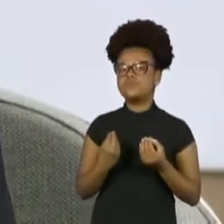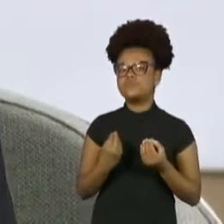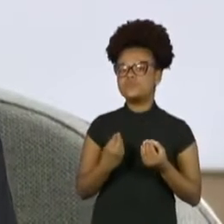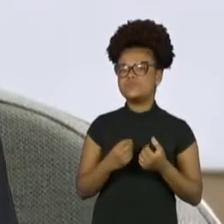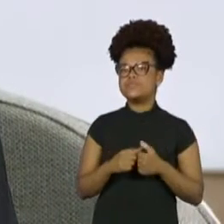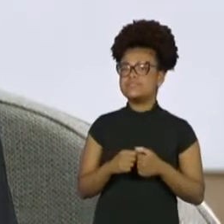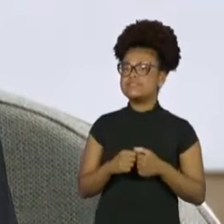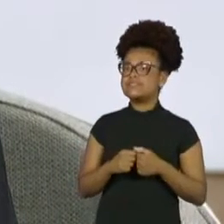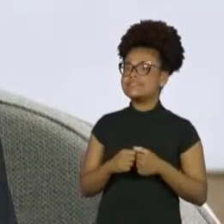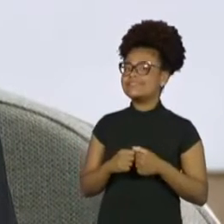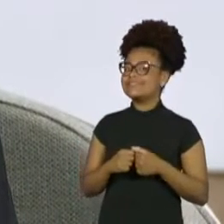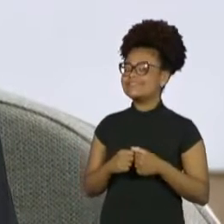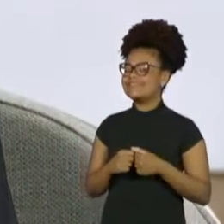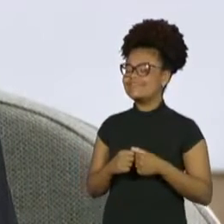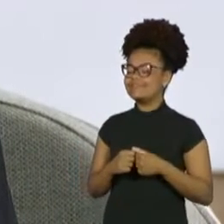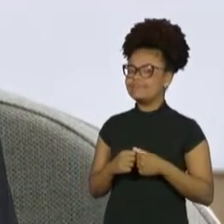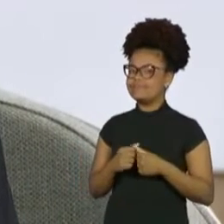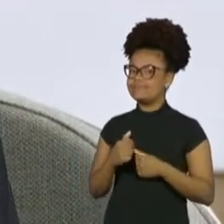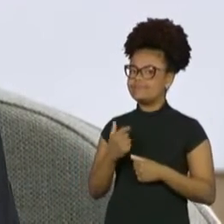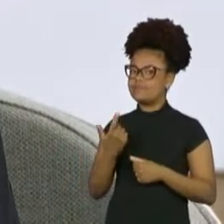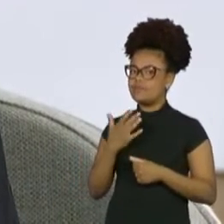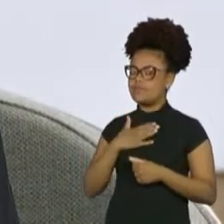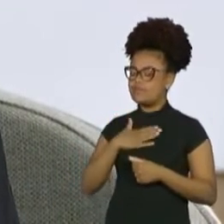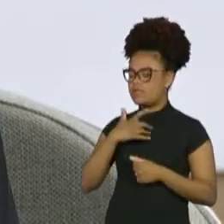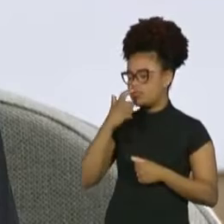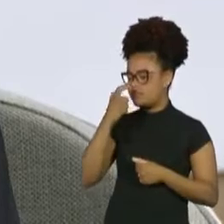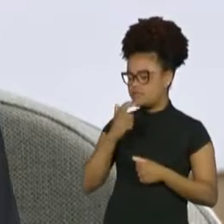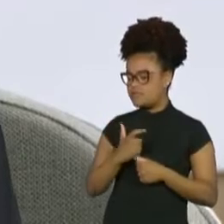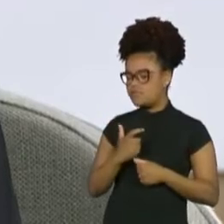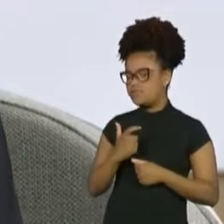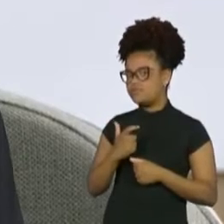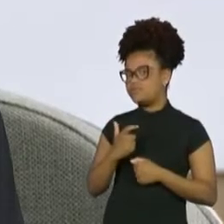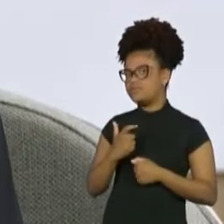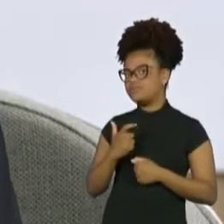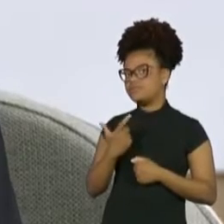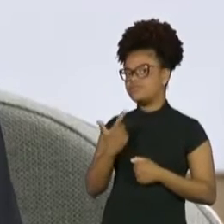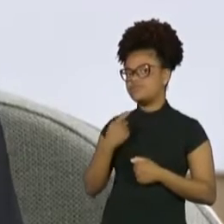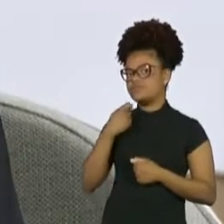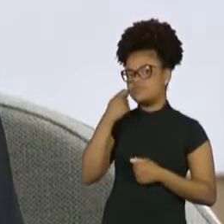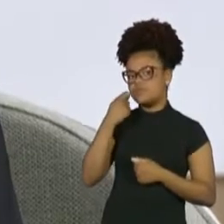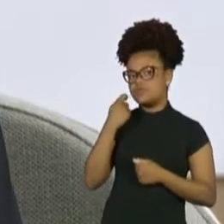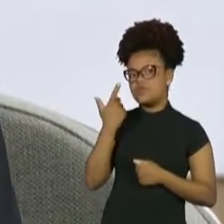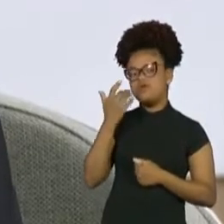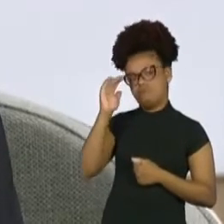uma atriz que sou muito respeitada.